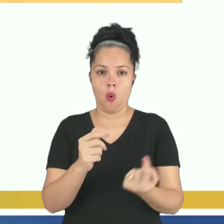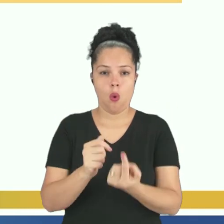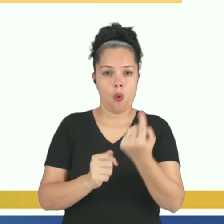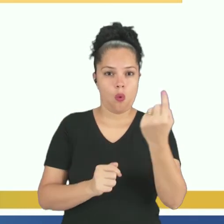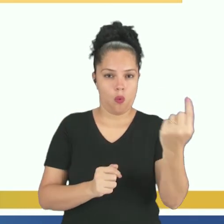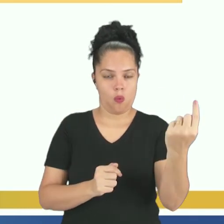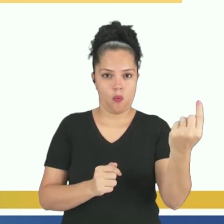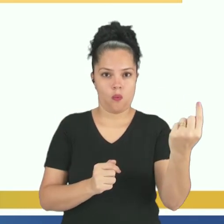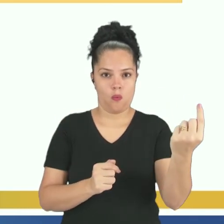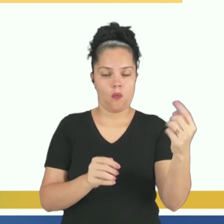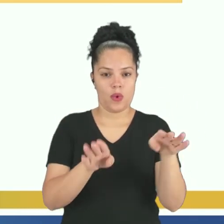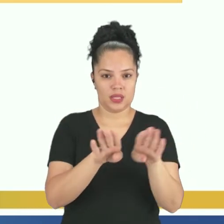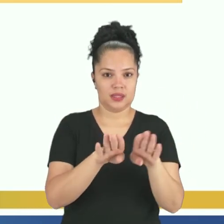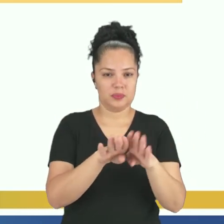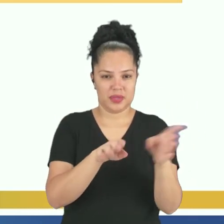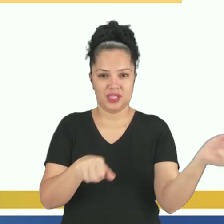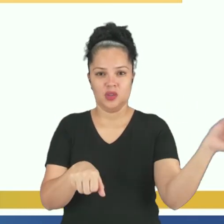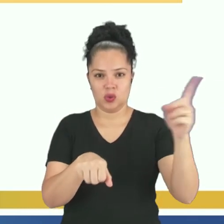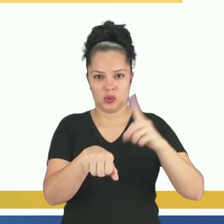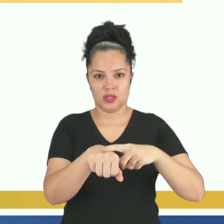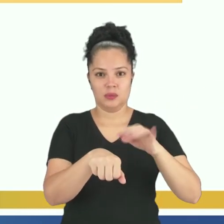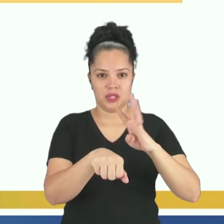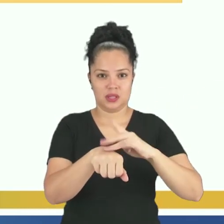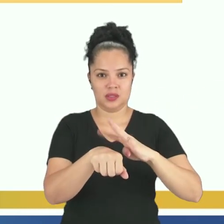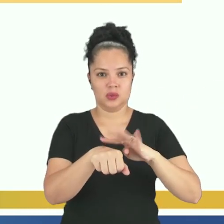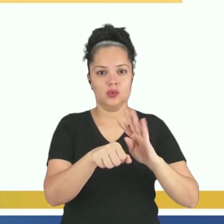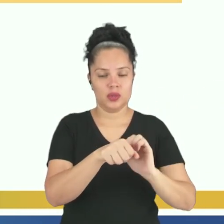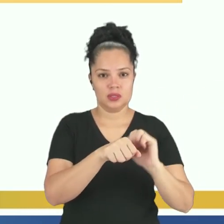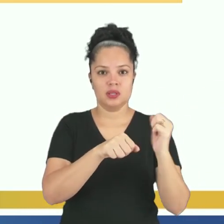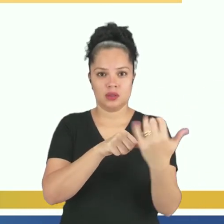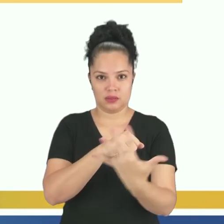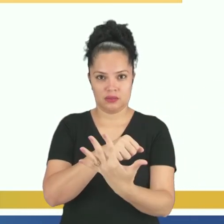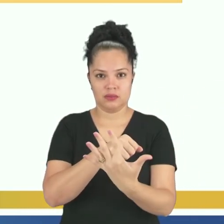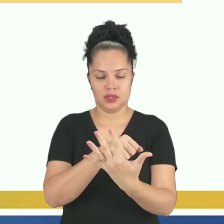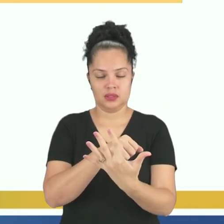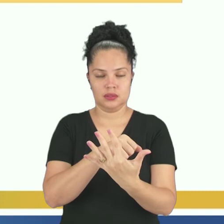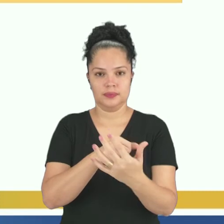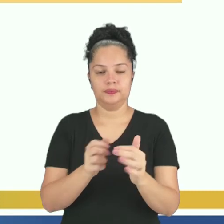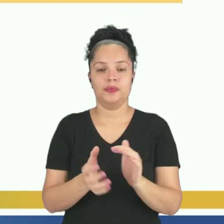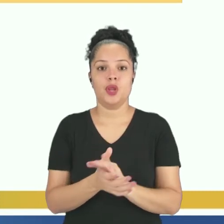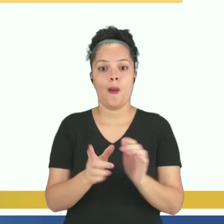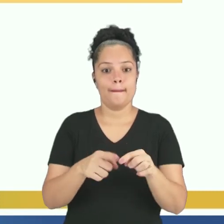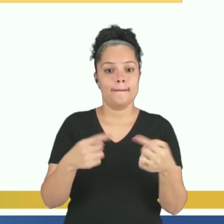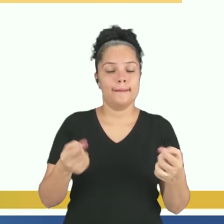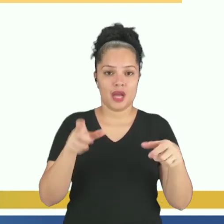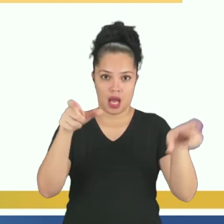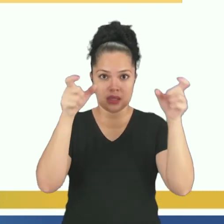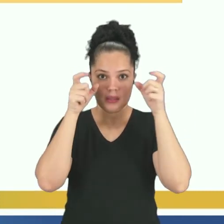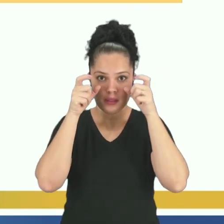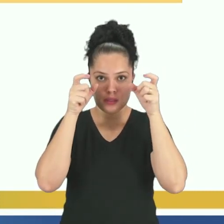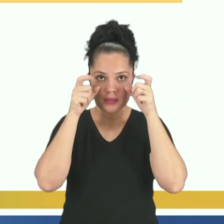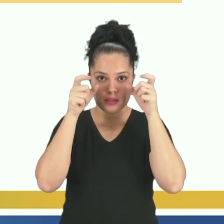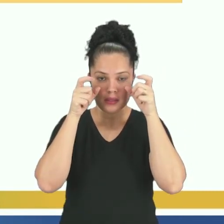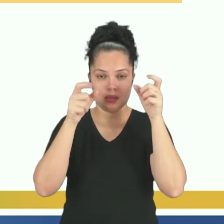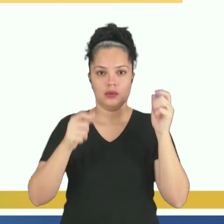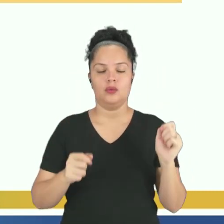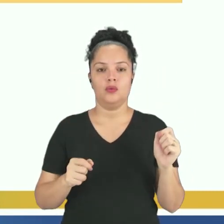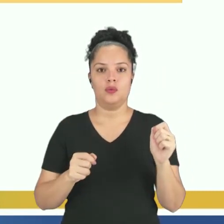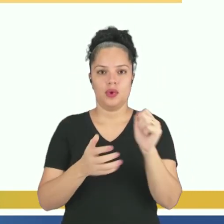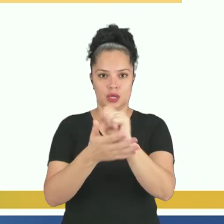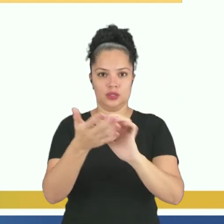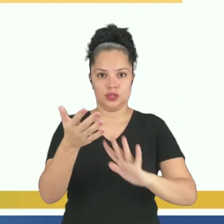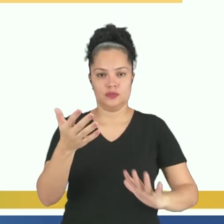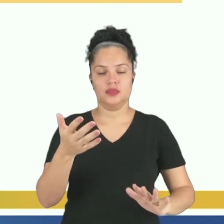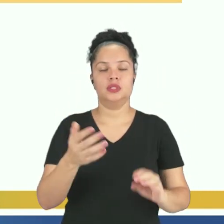partes foi contaminada pela Covid-19. Pegou a ideia? Mas preste atenção. O problema me deu